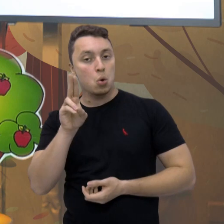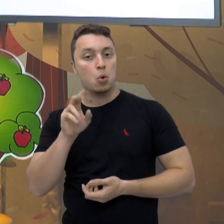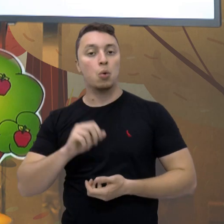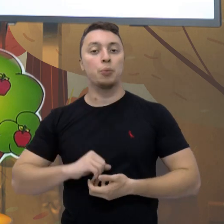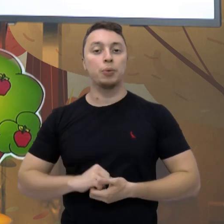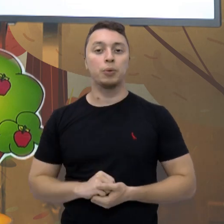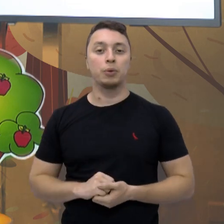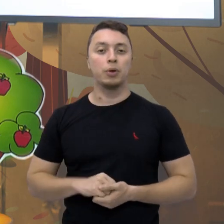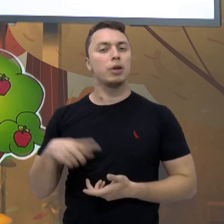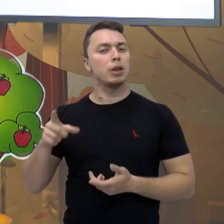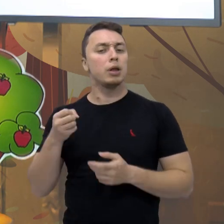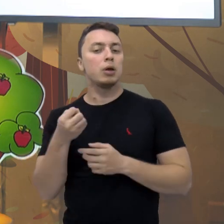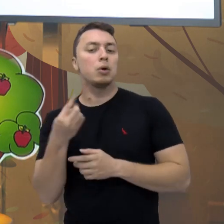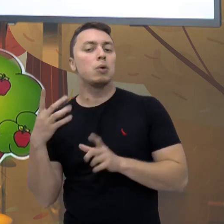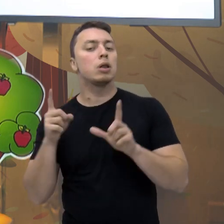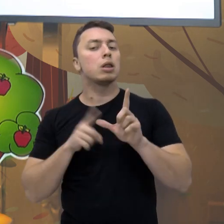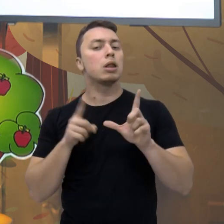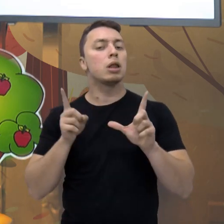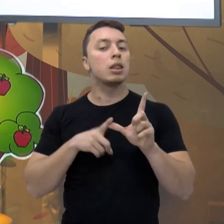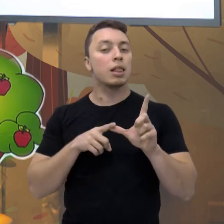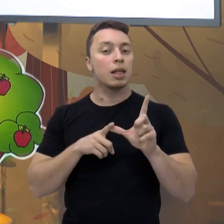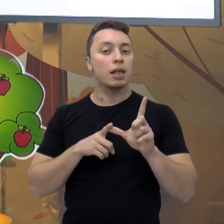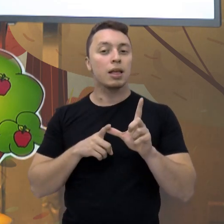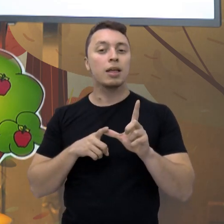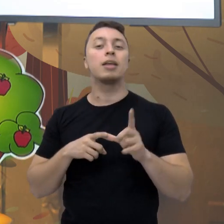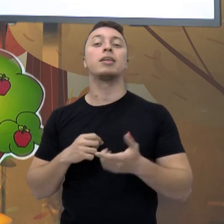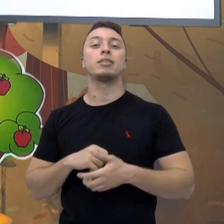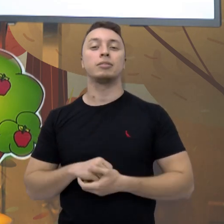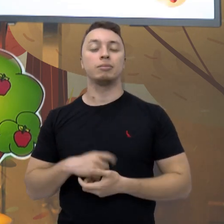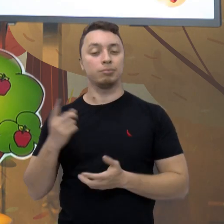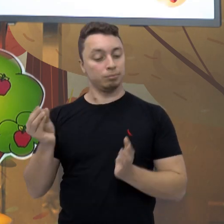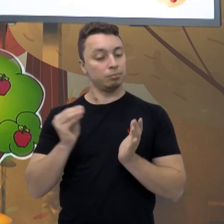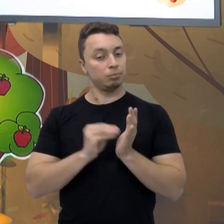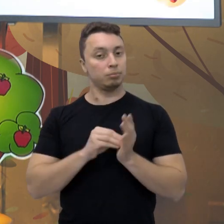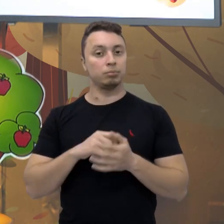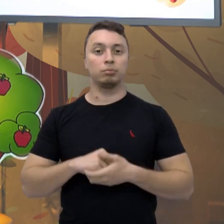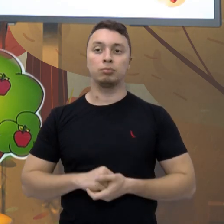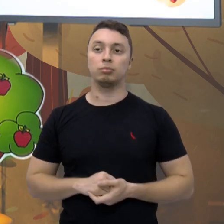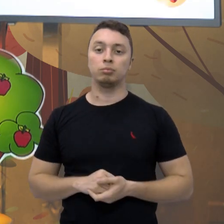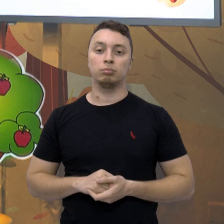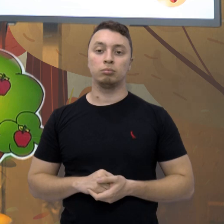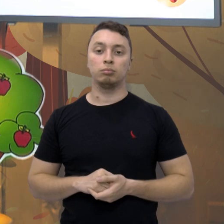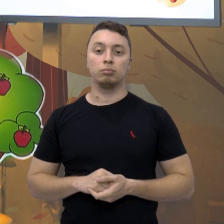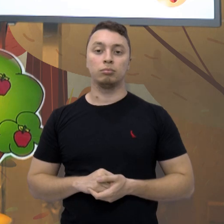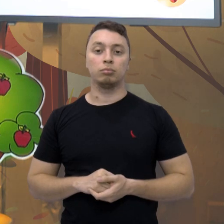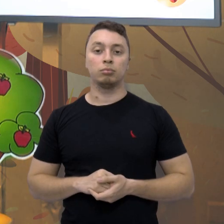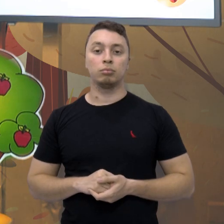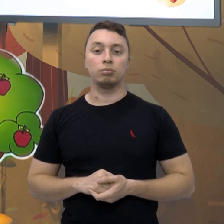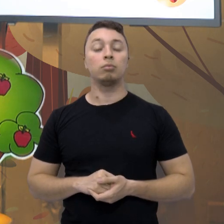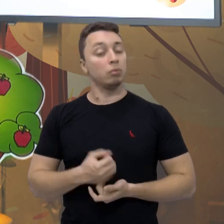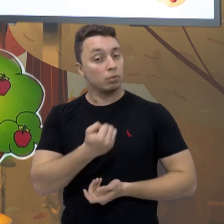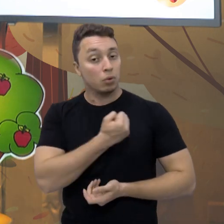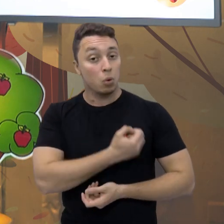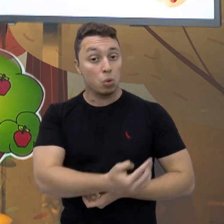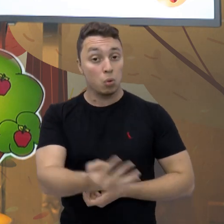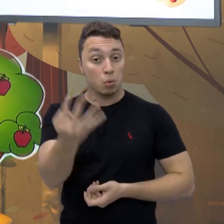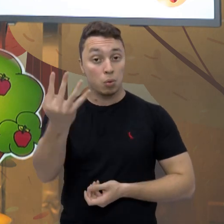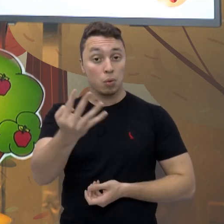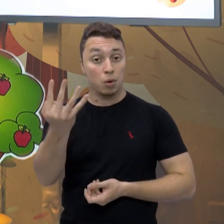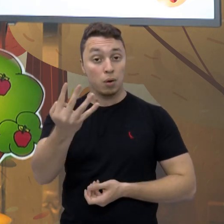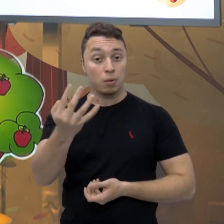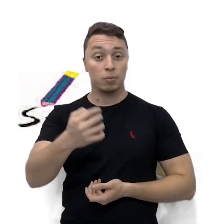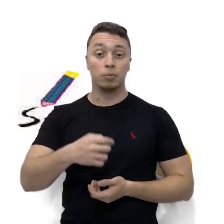quantas letras tem essa palavra e coloca aí do lado. Chegamos então à quarta questão.